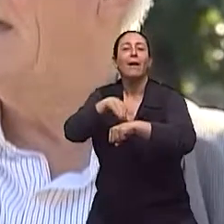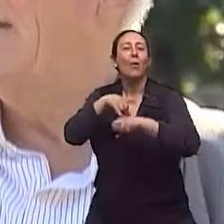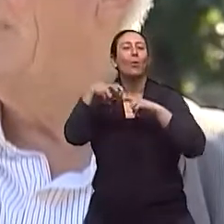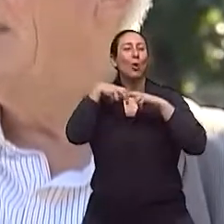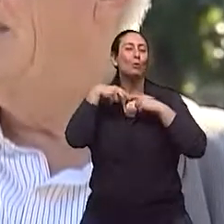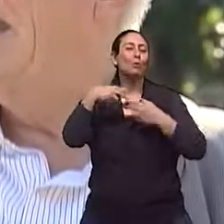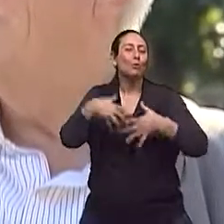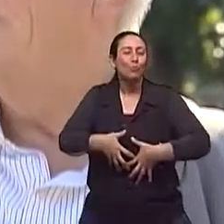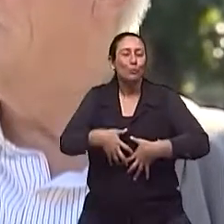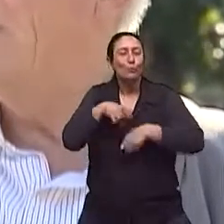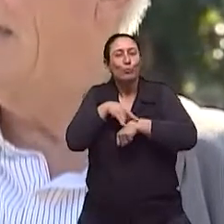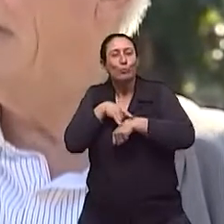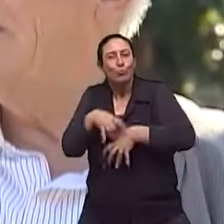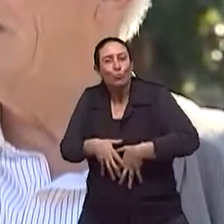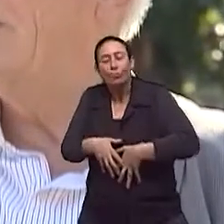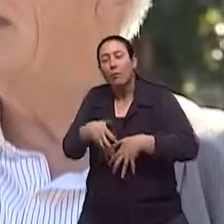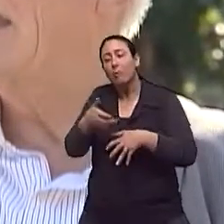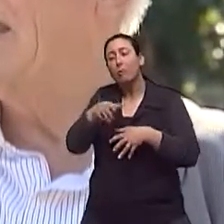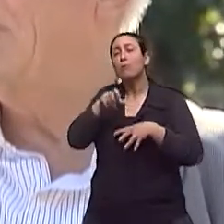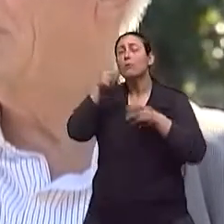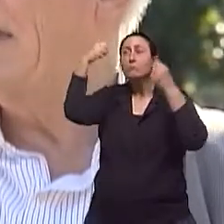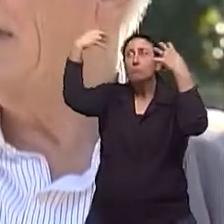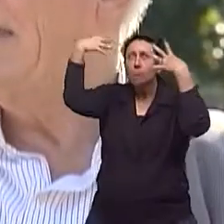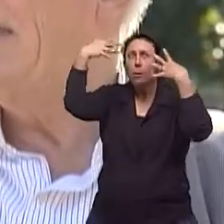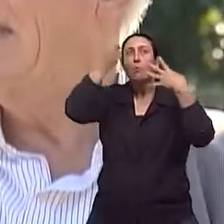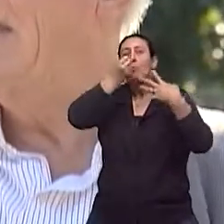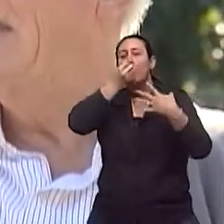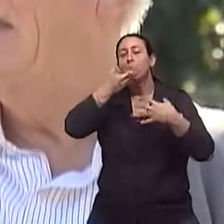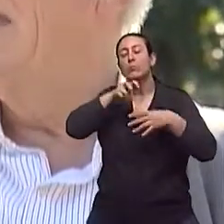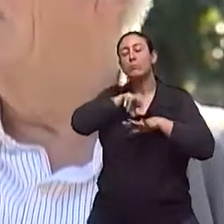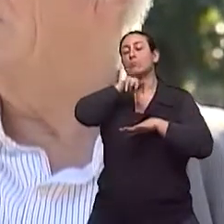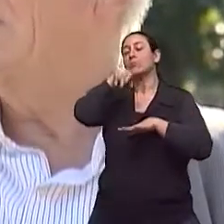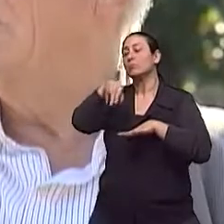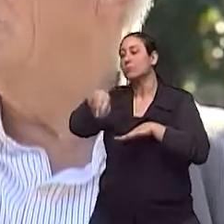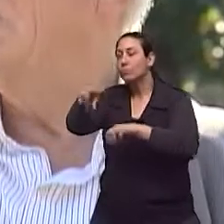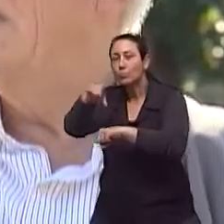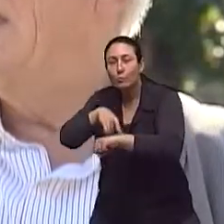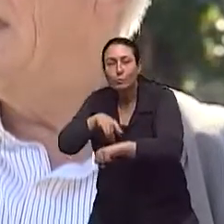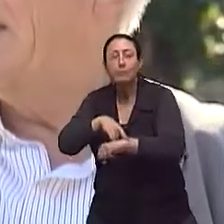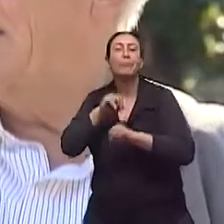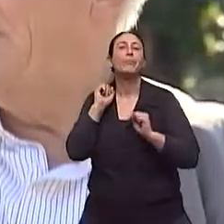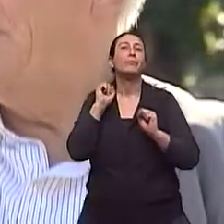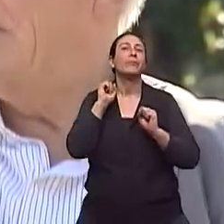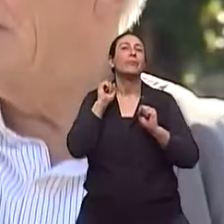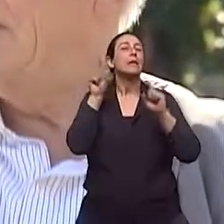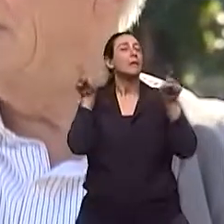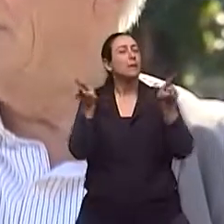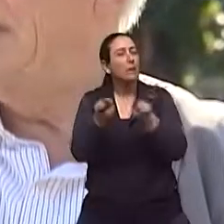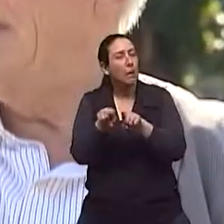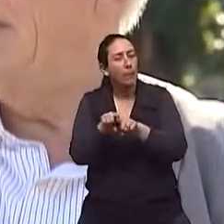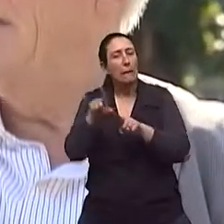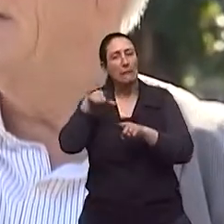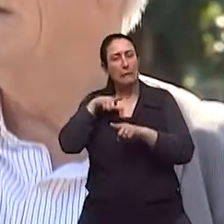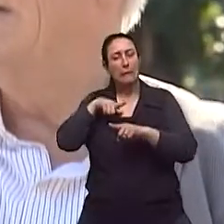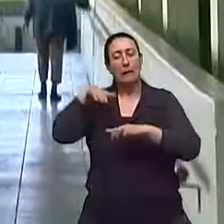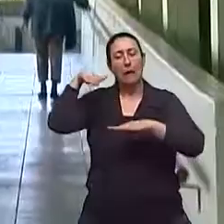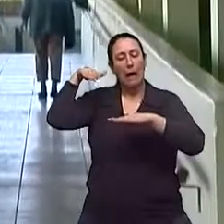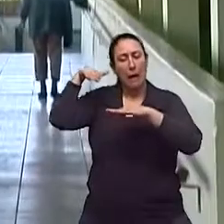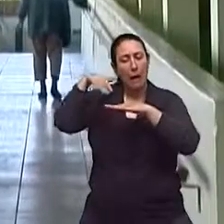luminosidade seja agradável para ele. Nós temos rampas também